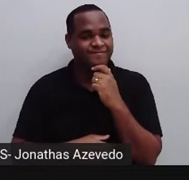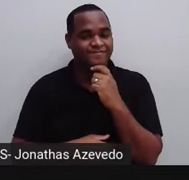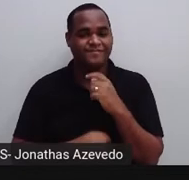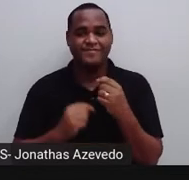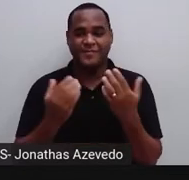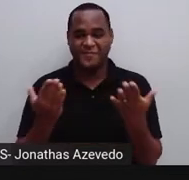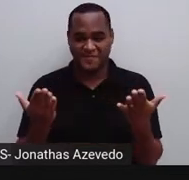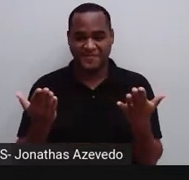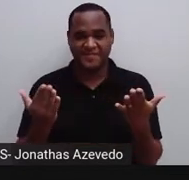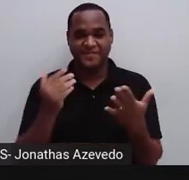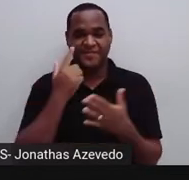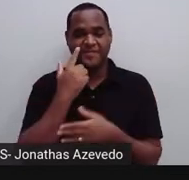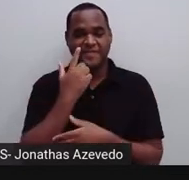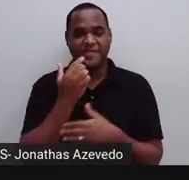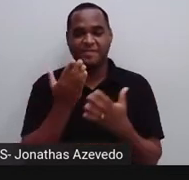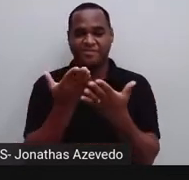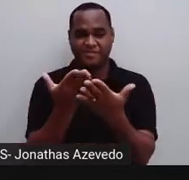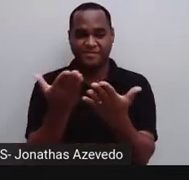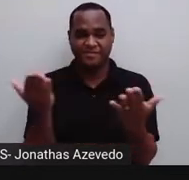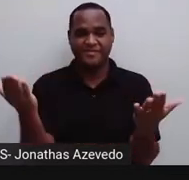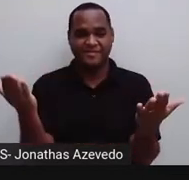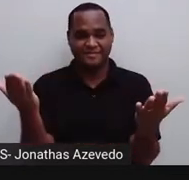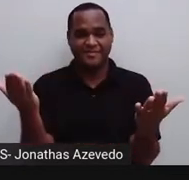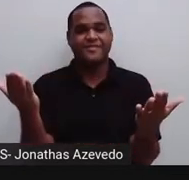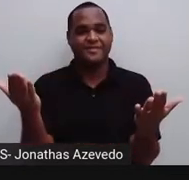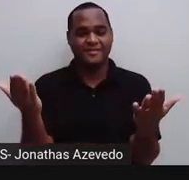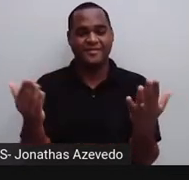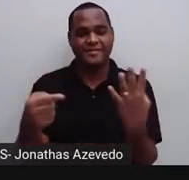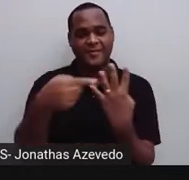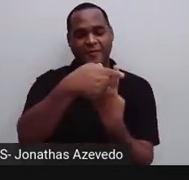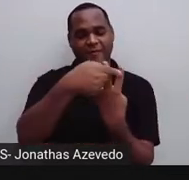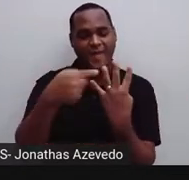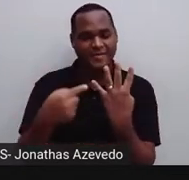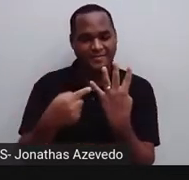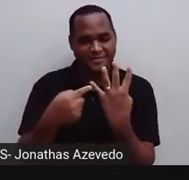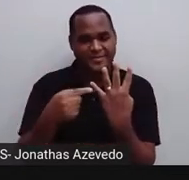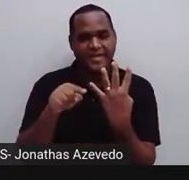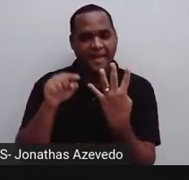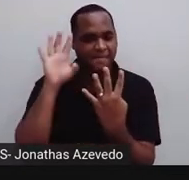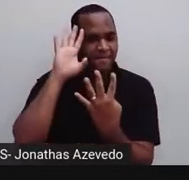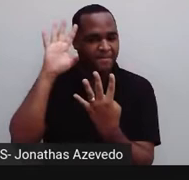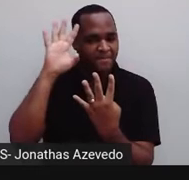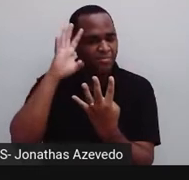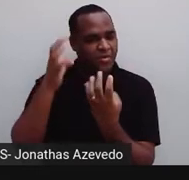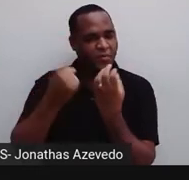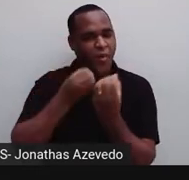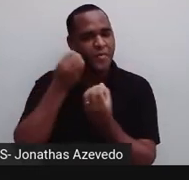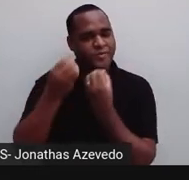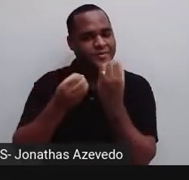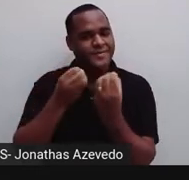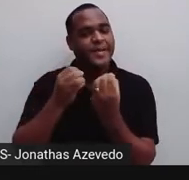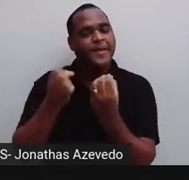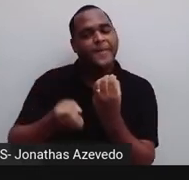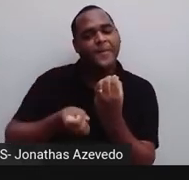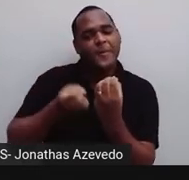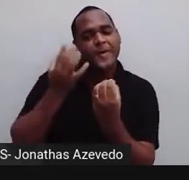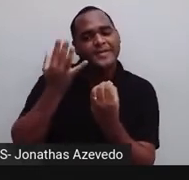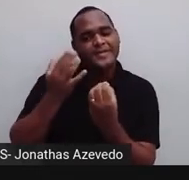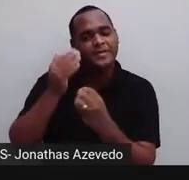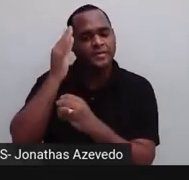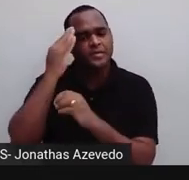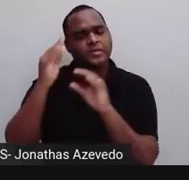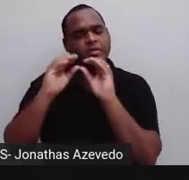gente sempre usava aqui, né? Essas quatro formas de pensar nesse quanto tinha entendido, tá?